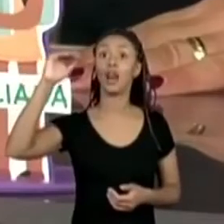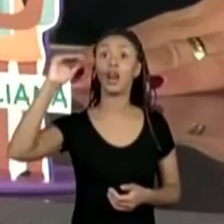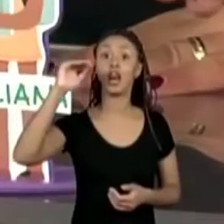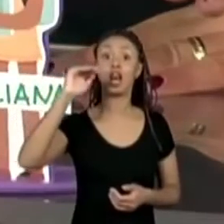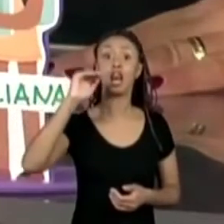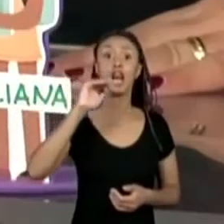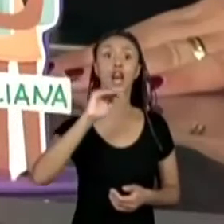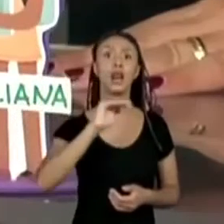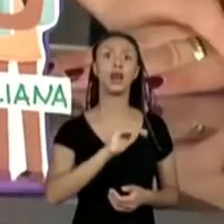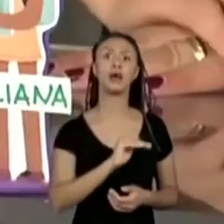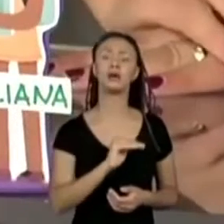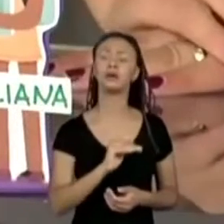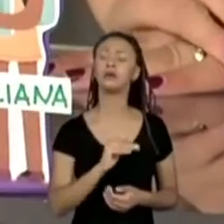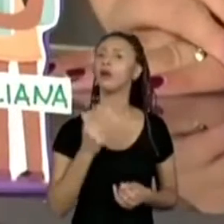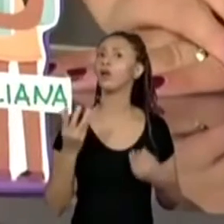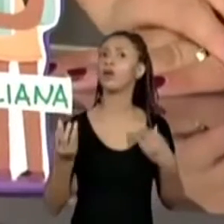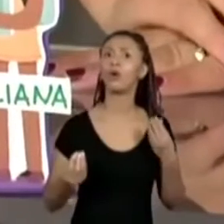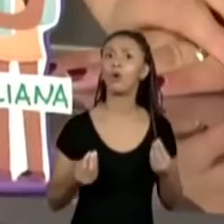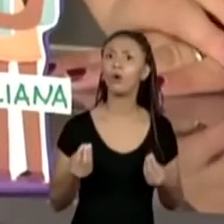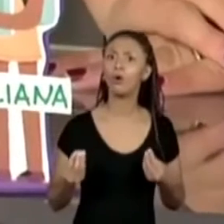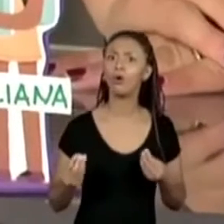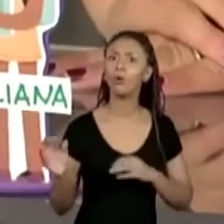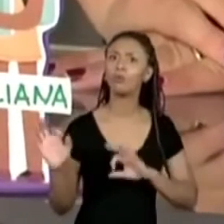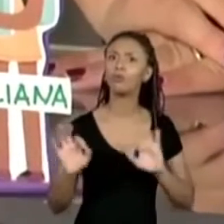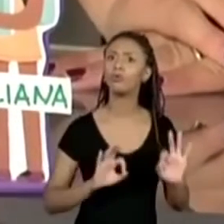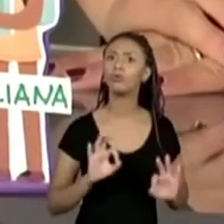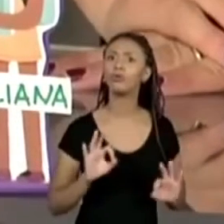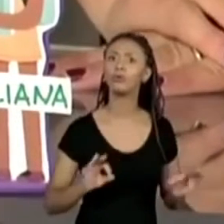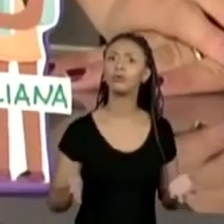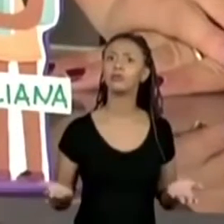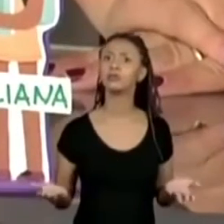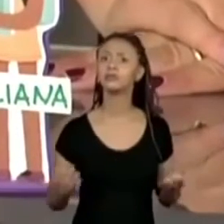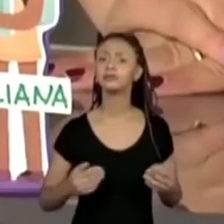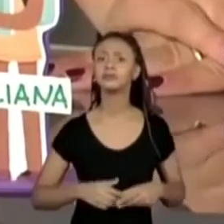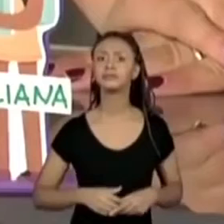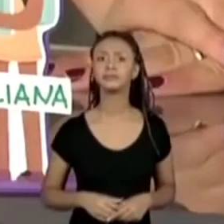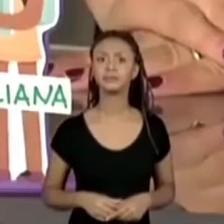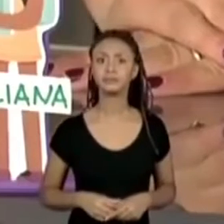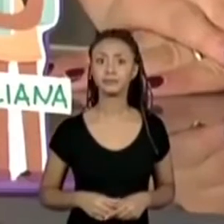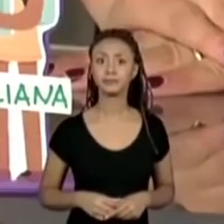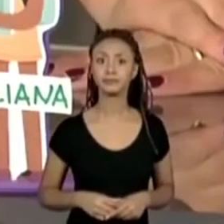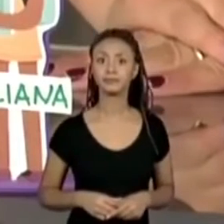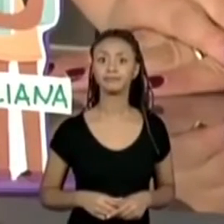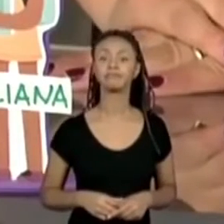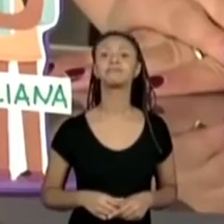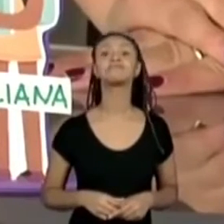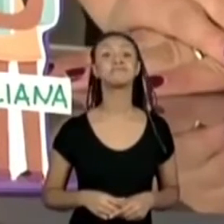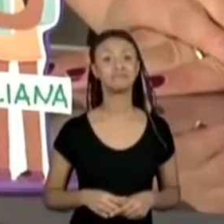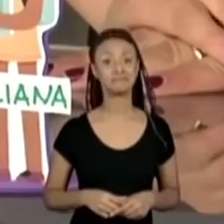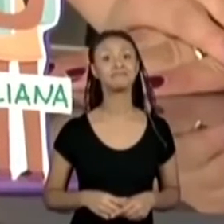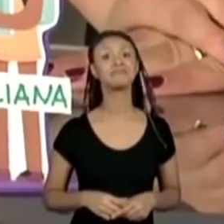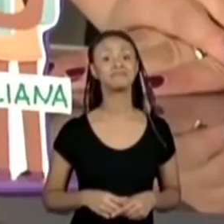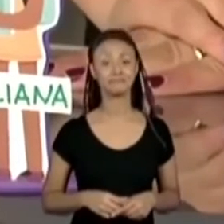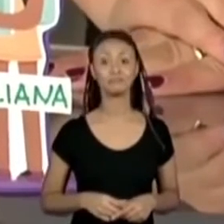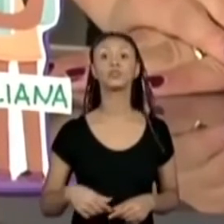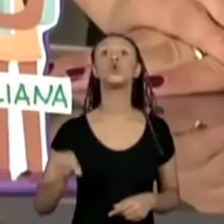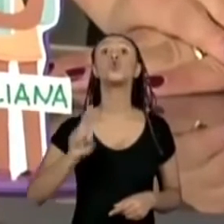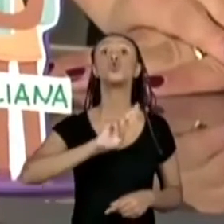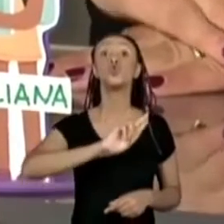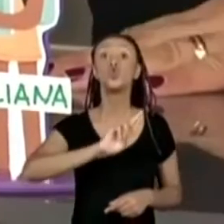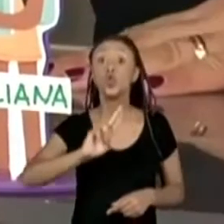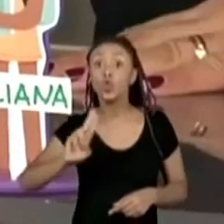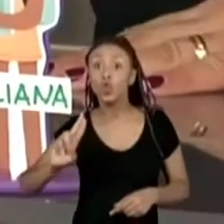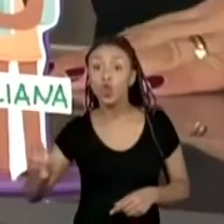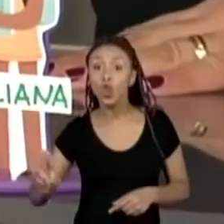o menor. Como eu organizo eles aqui? Muito bem! O nome da ordem